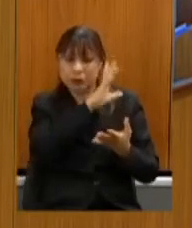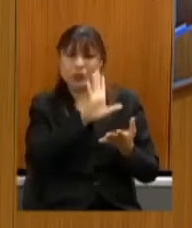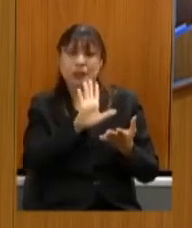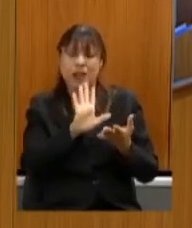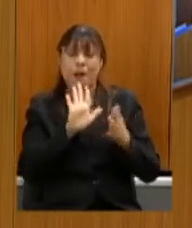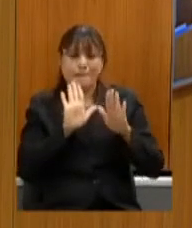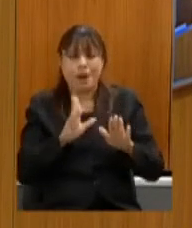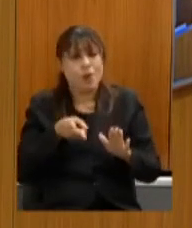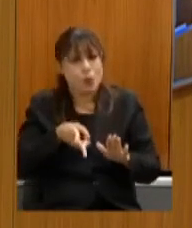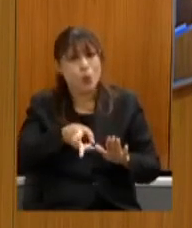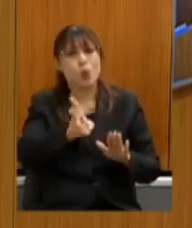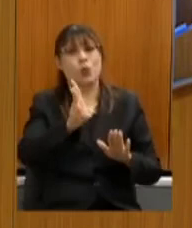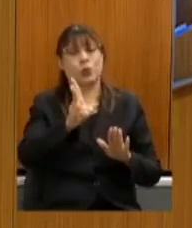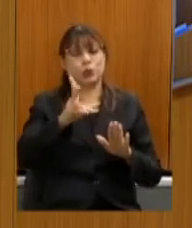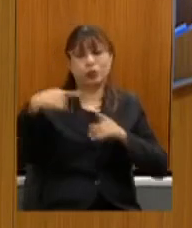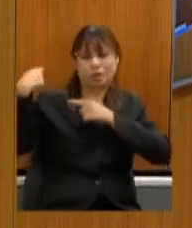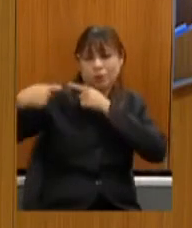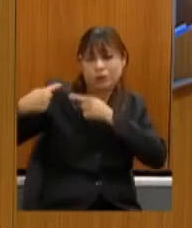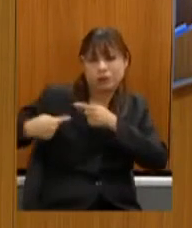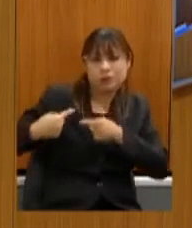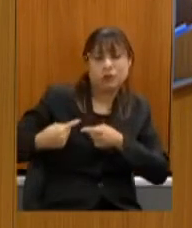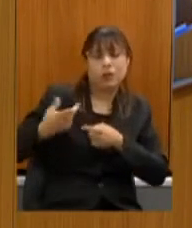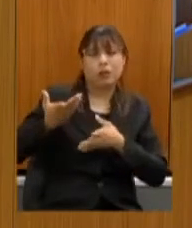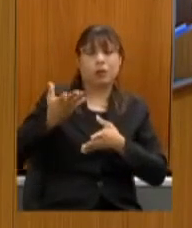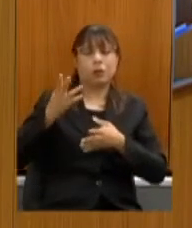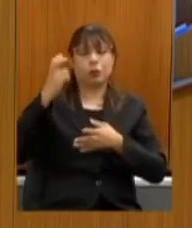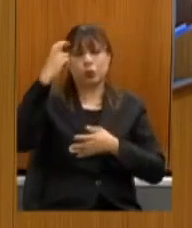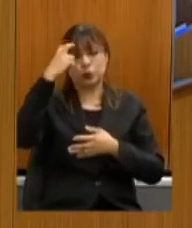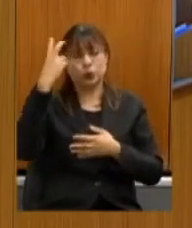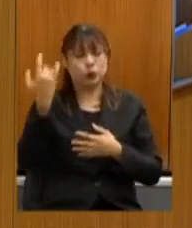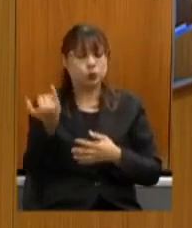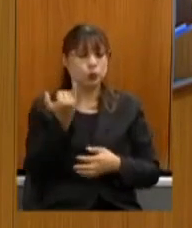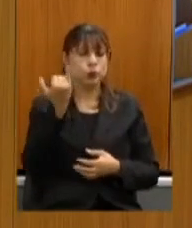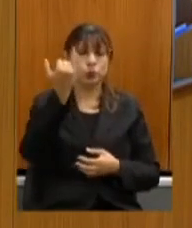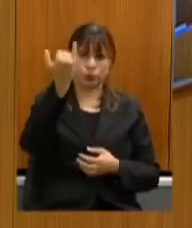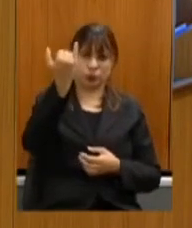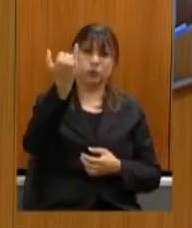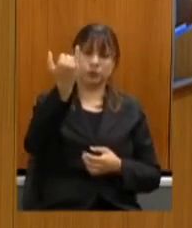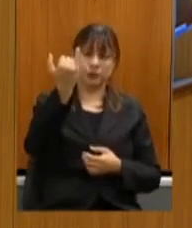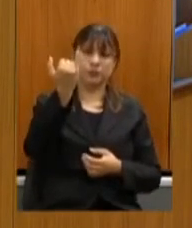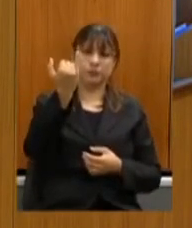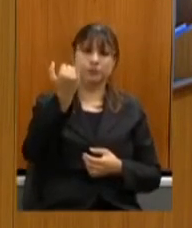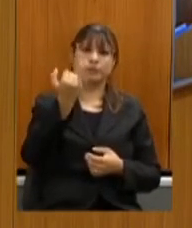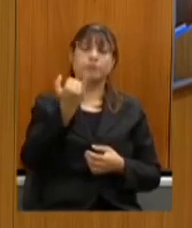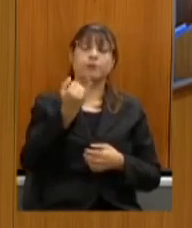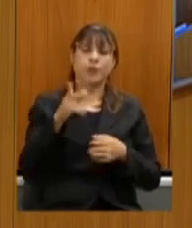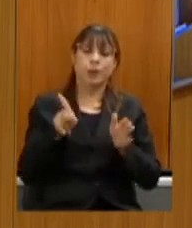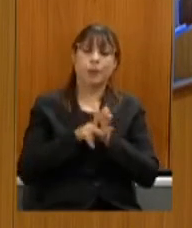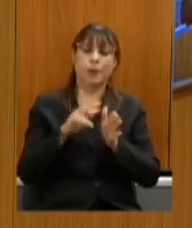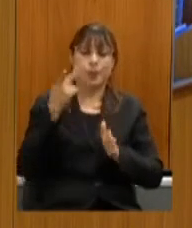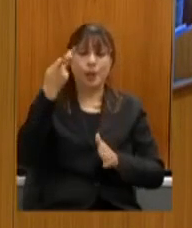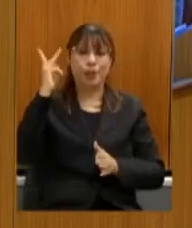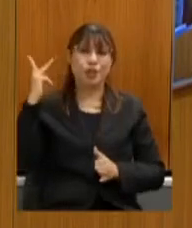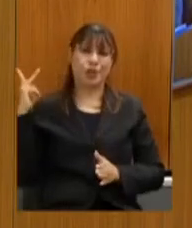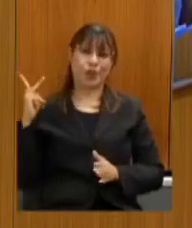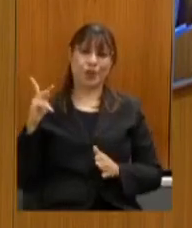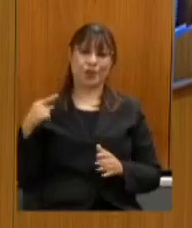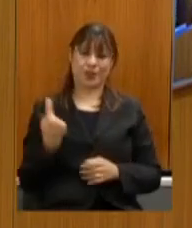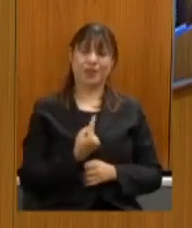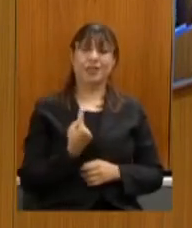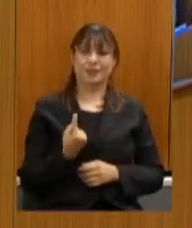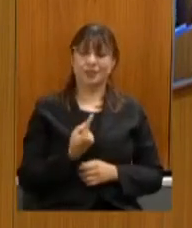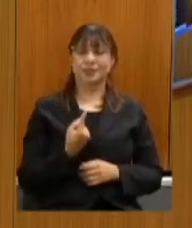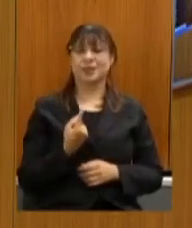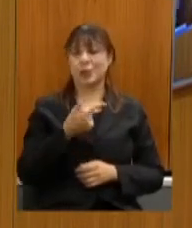sequência a tradições culturais importantíssimas que fazem parte da nossa história que foi dito aqui por vários